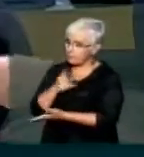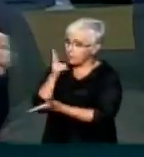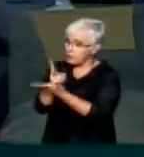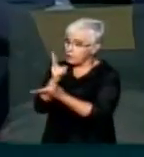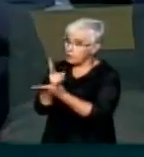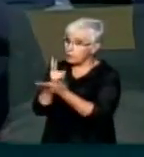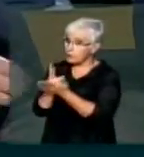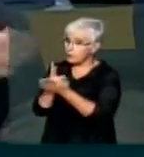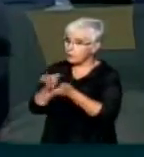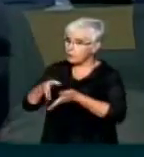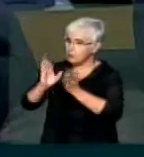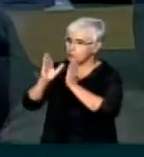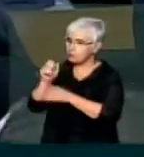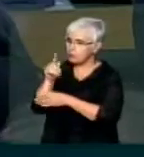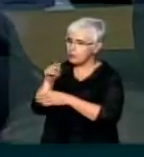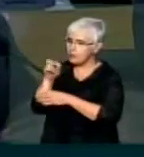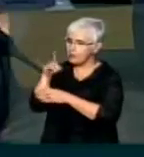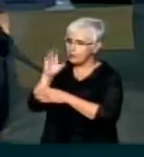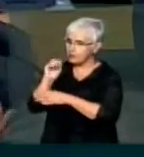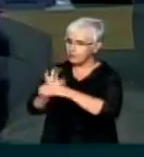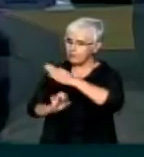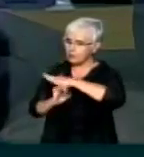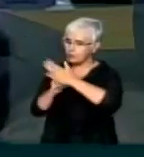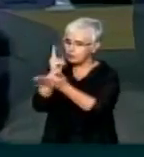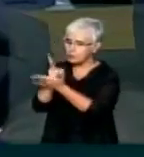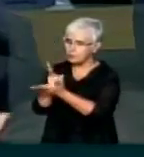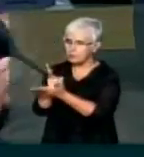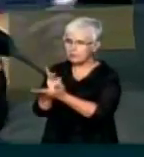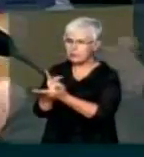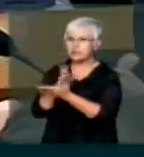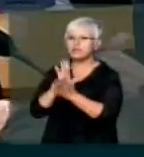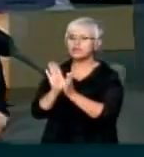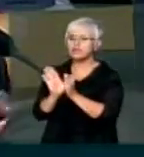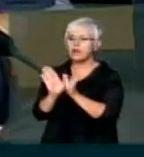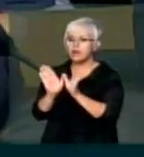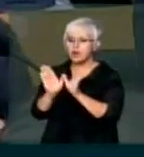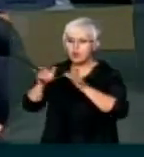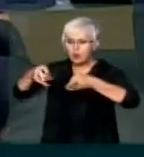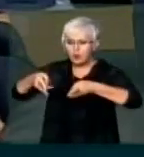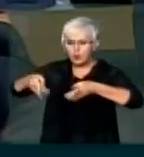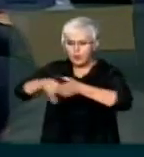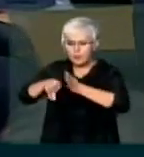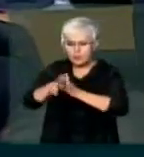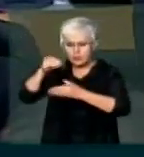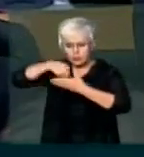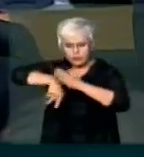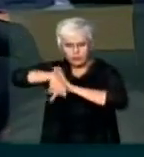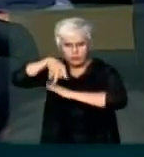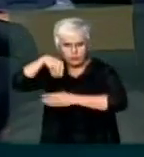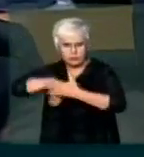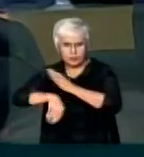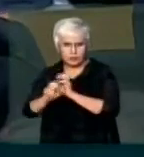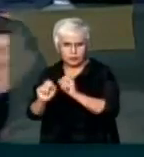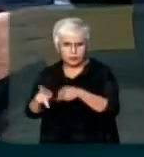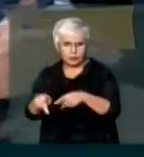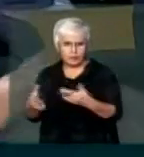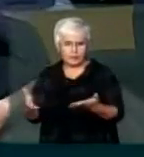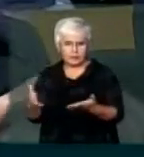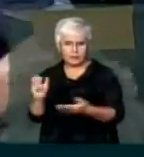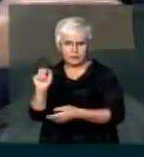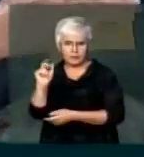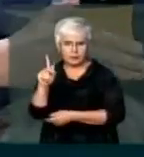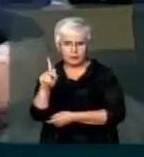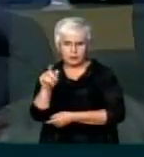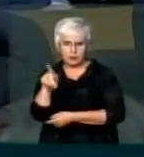que uma empresa tinha ali o espaço? Era um quartinho do fundo, banheiro, como é que funcionava isso? Já que a